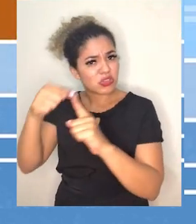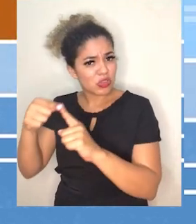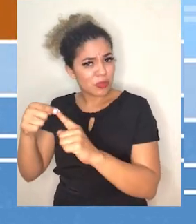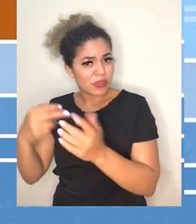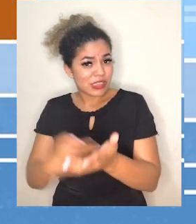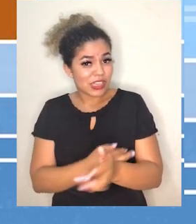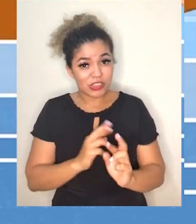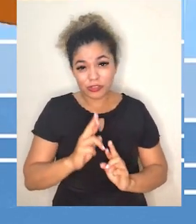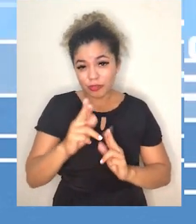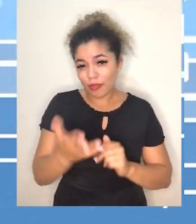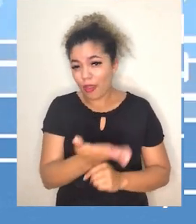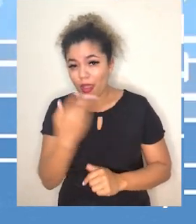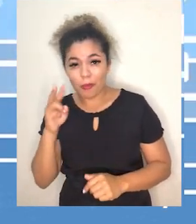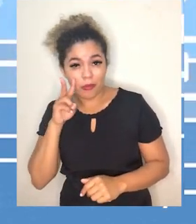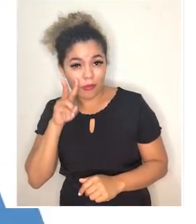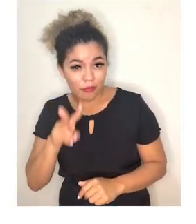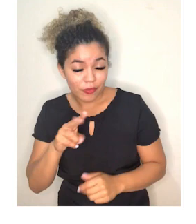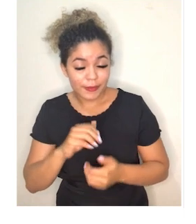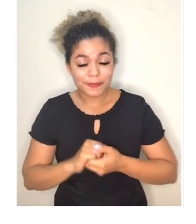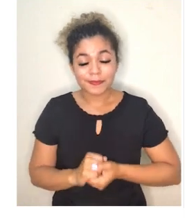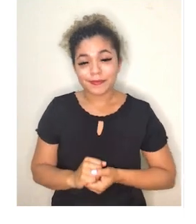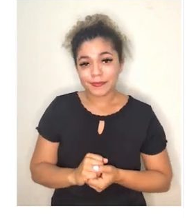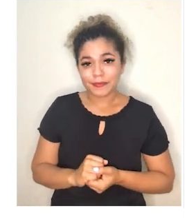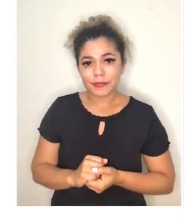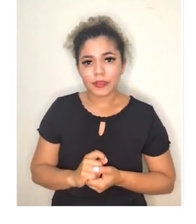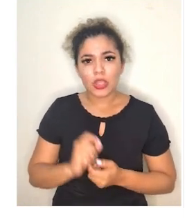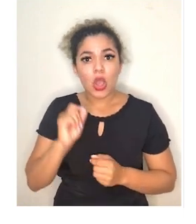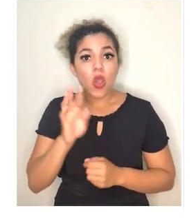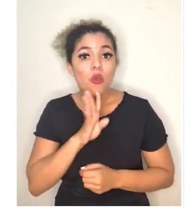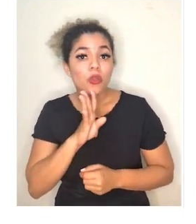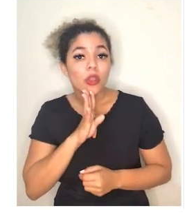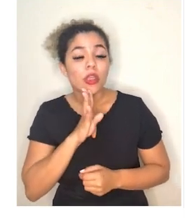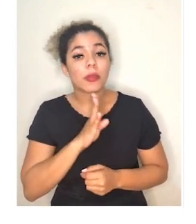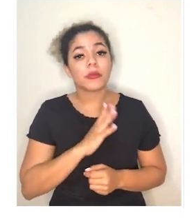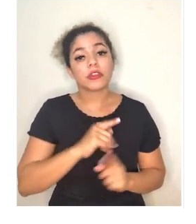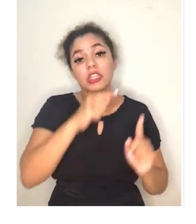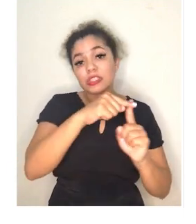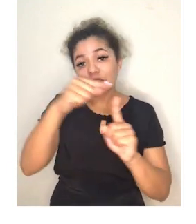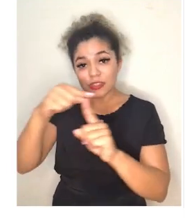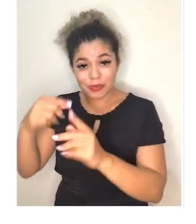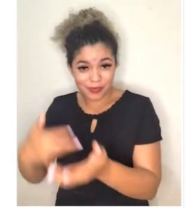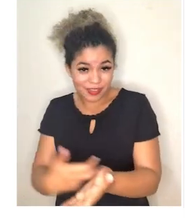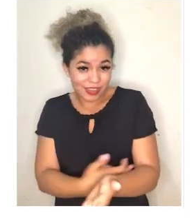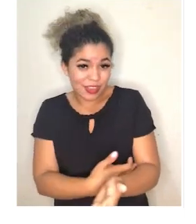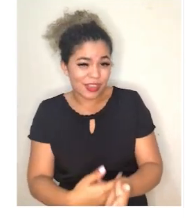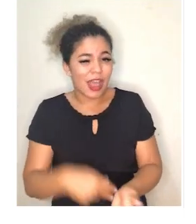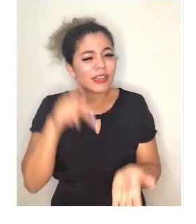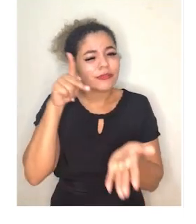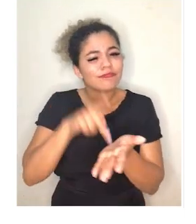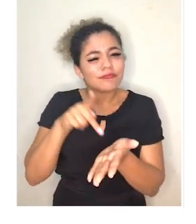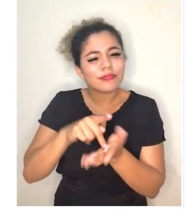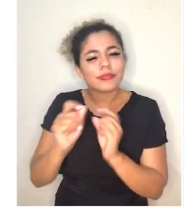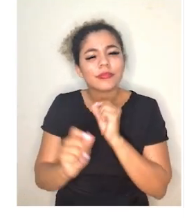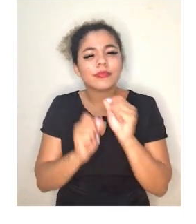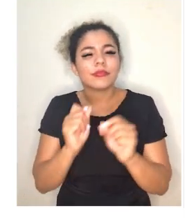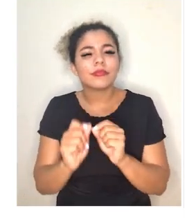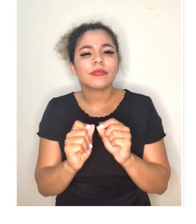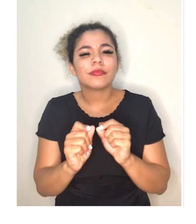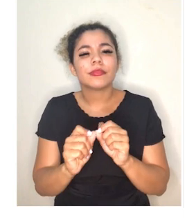Vamos dar uma olhadinha nisso. O que conhecemos como tipos de sangue, na verdade se chama